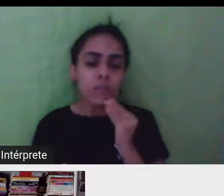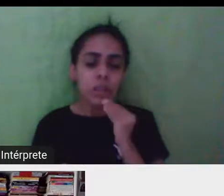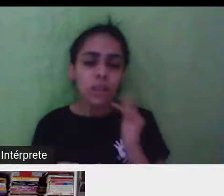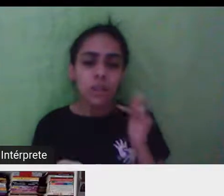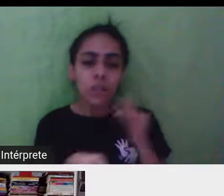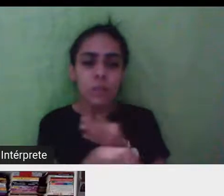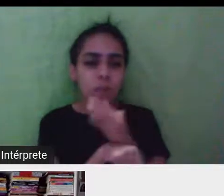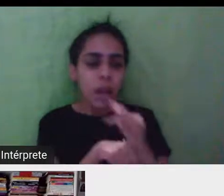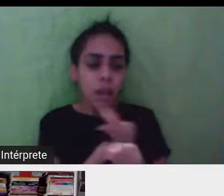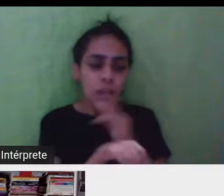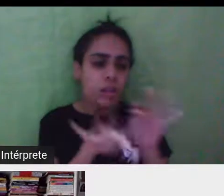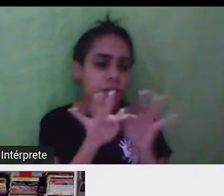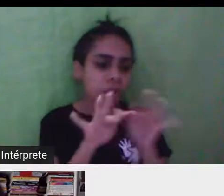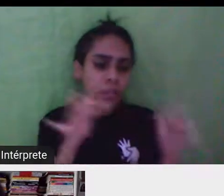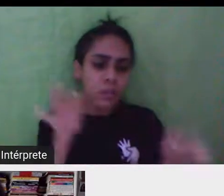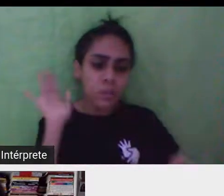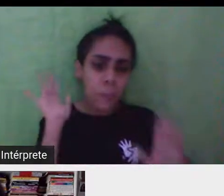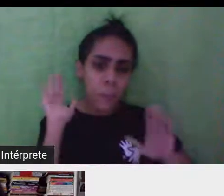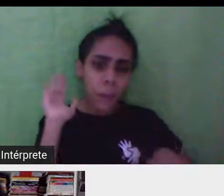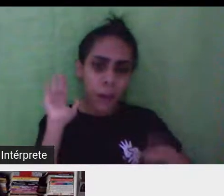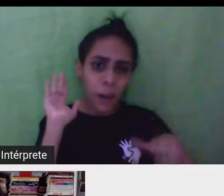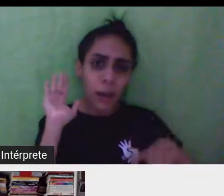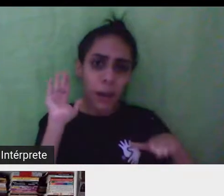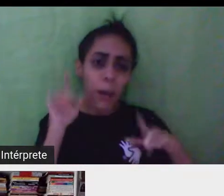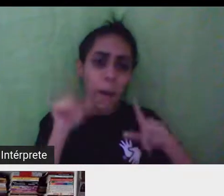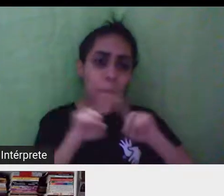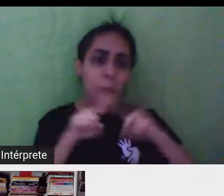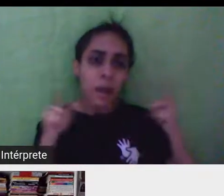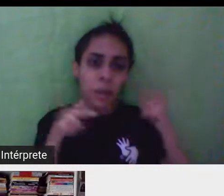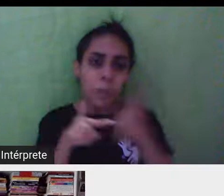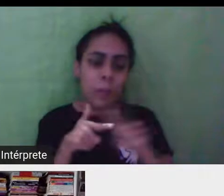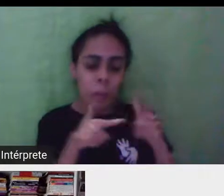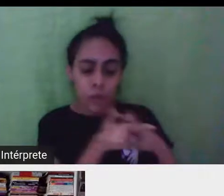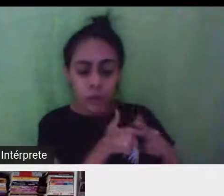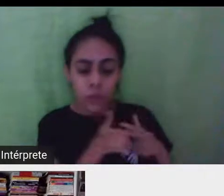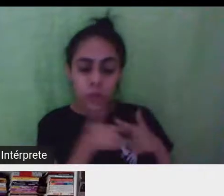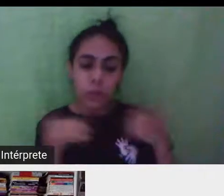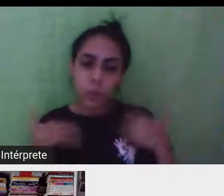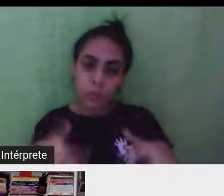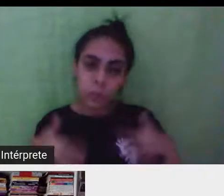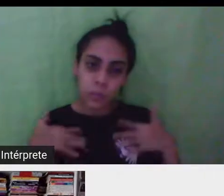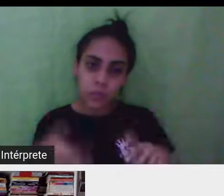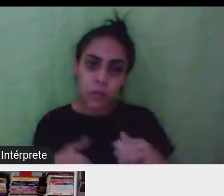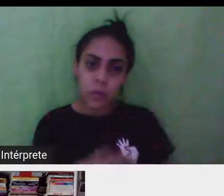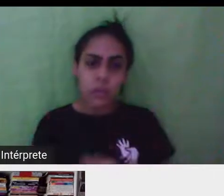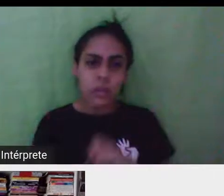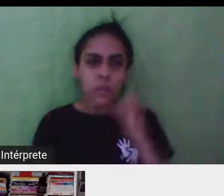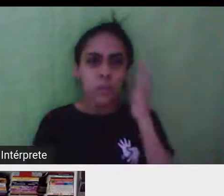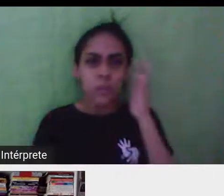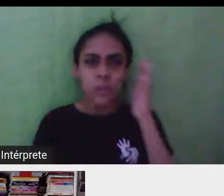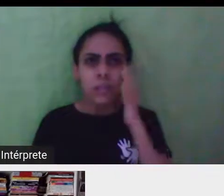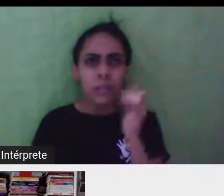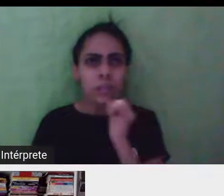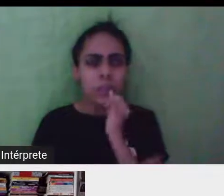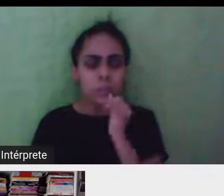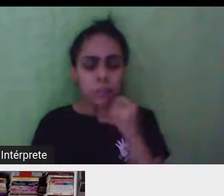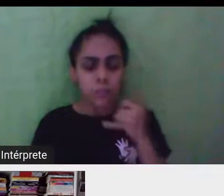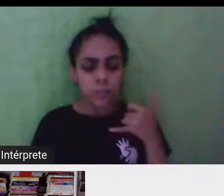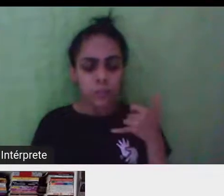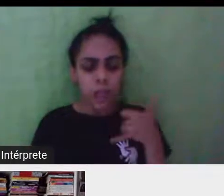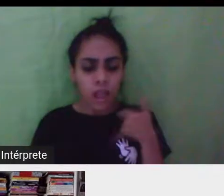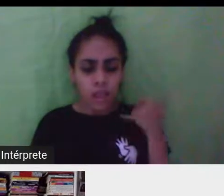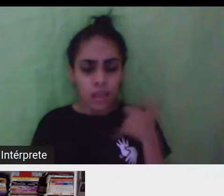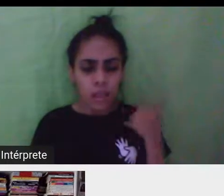mar, né? É. E é tão interessante esse jogo de espelhos, né? Uma mãe de meia-idade que tem as